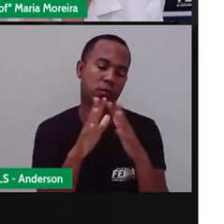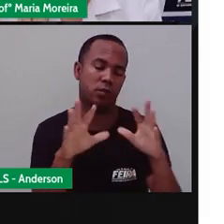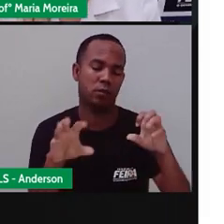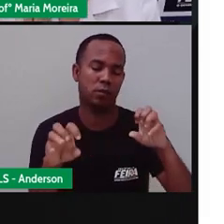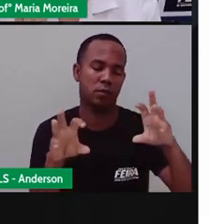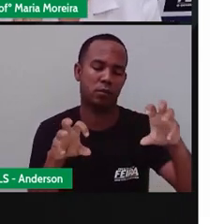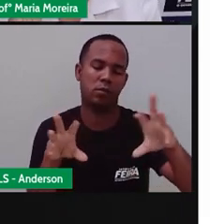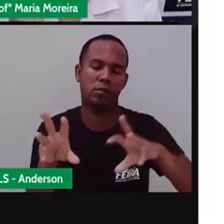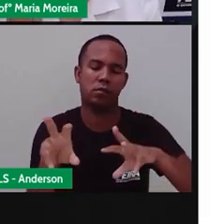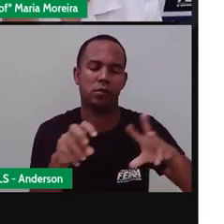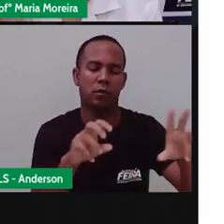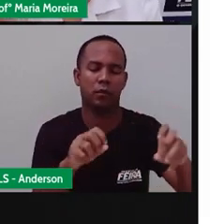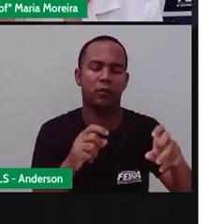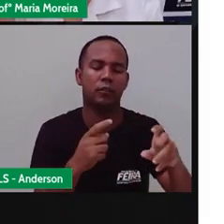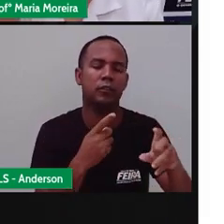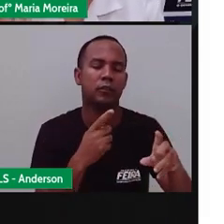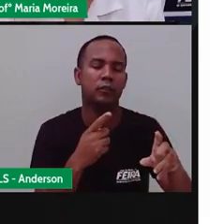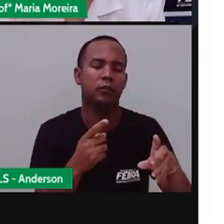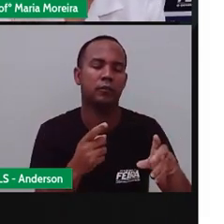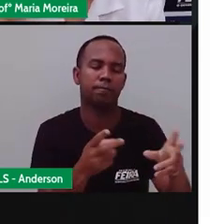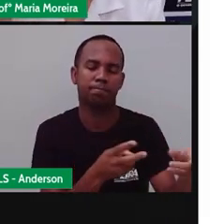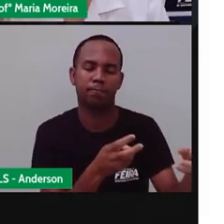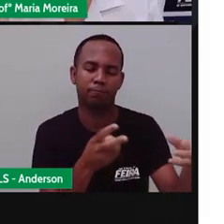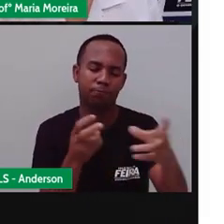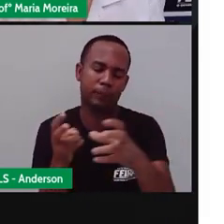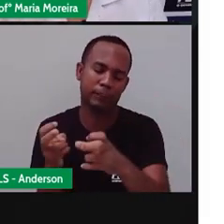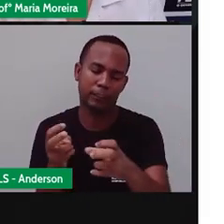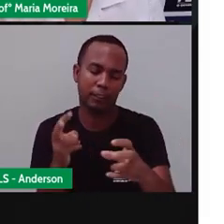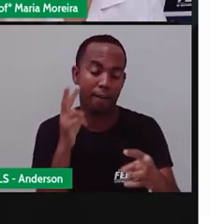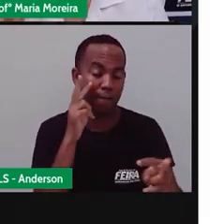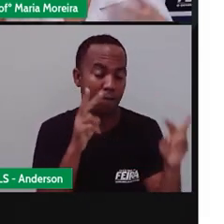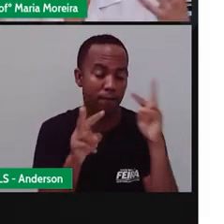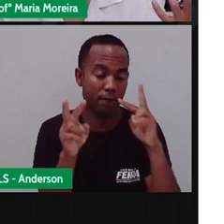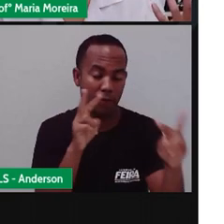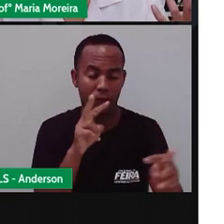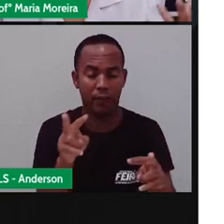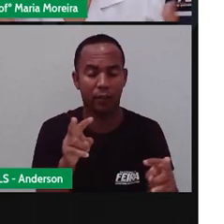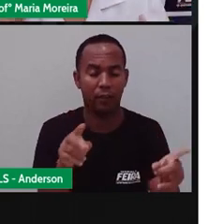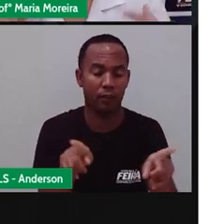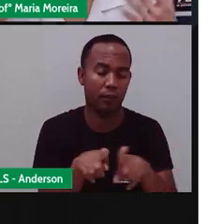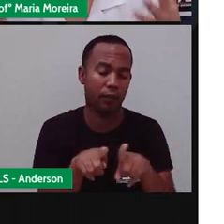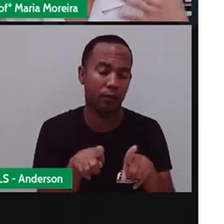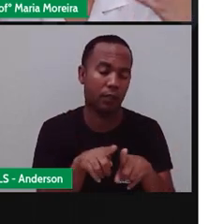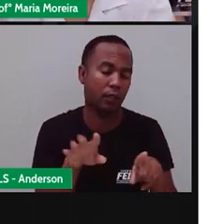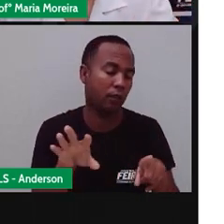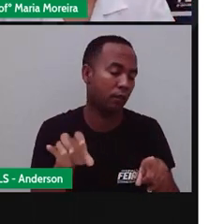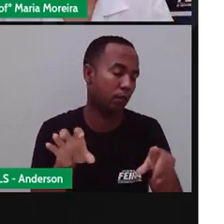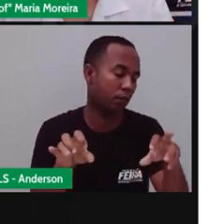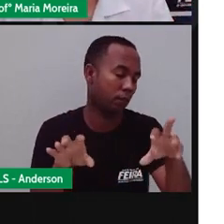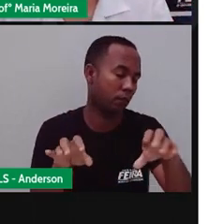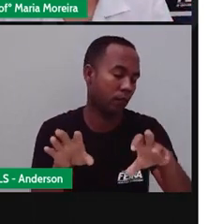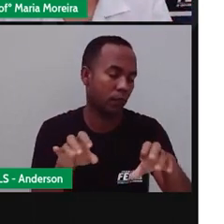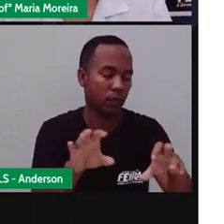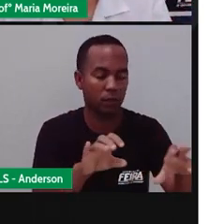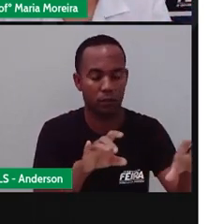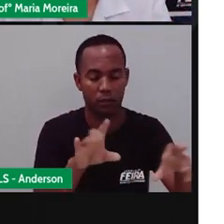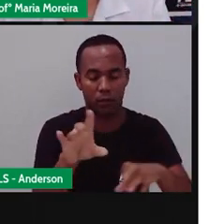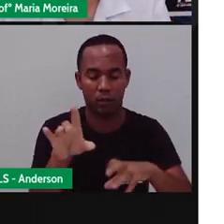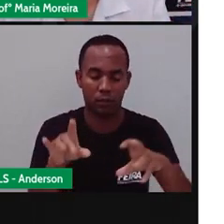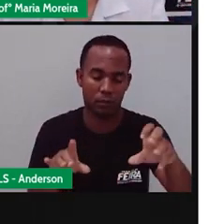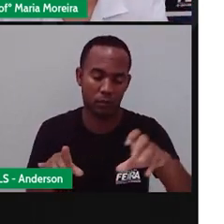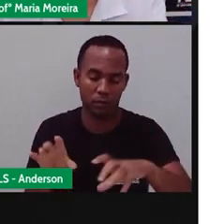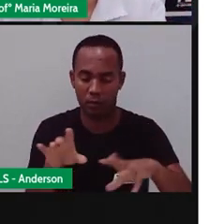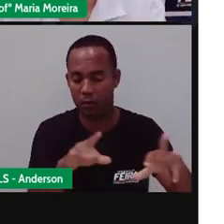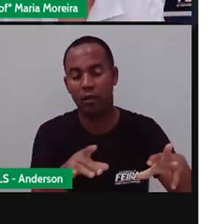sentidos para conseguir visualizar essa imagem, certo?